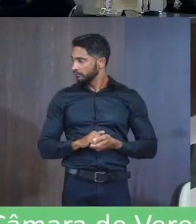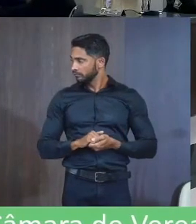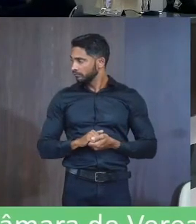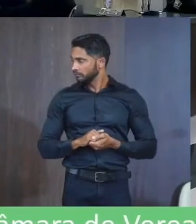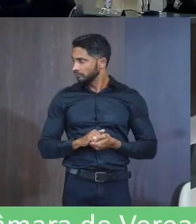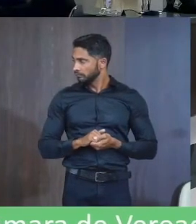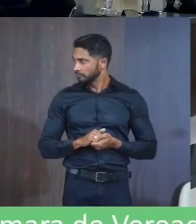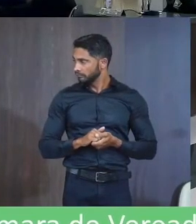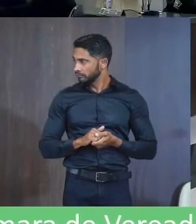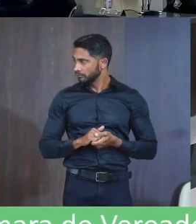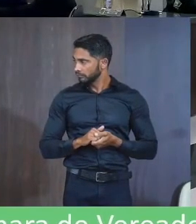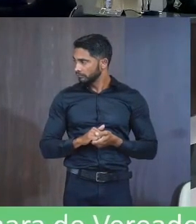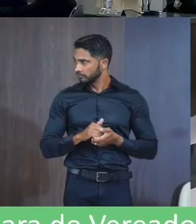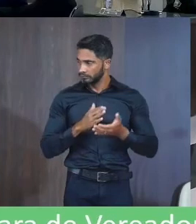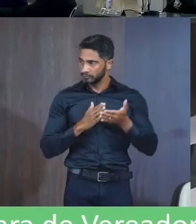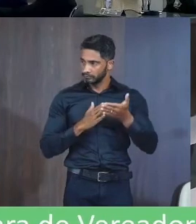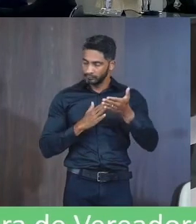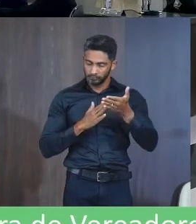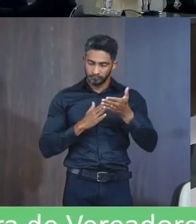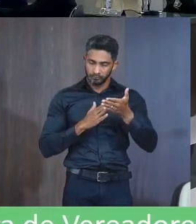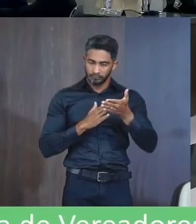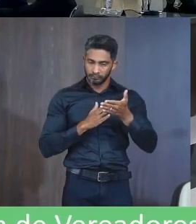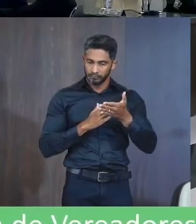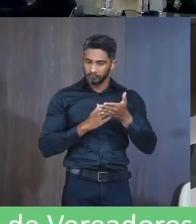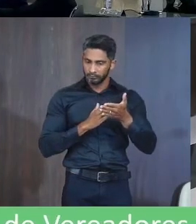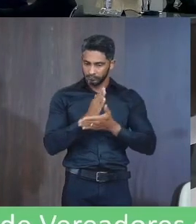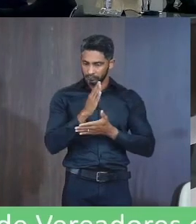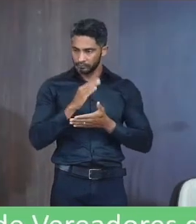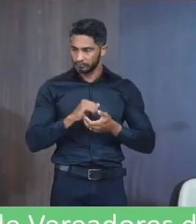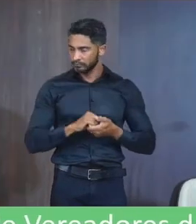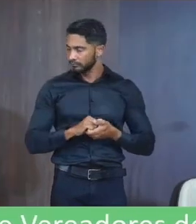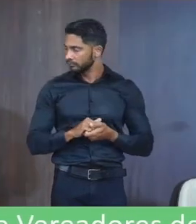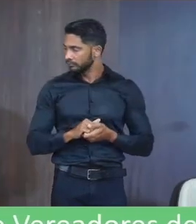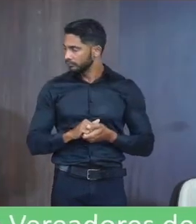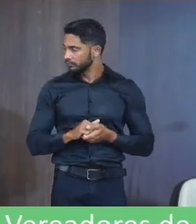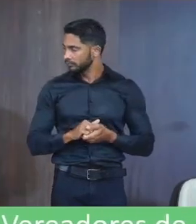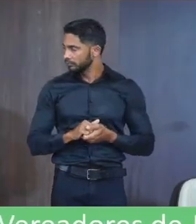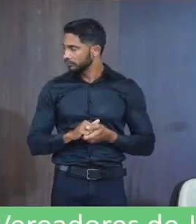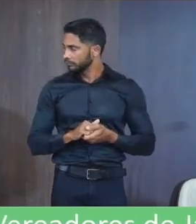3, 4, 5, 7, 8 Aprovado